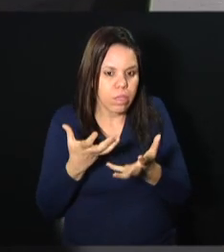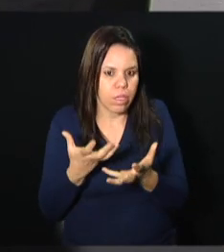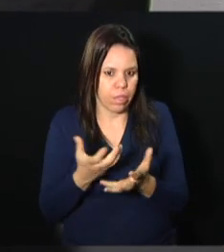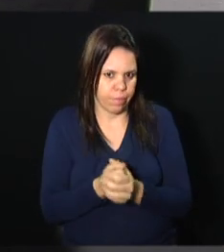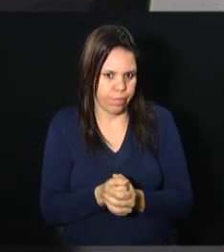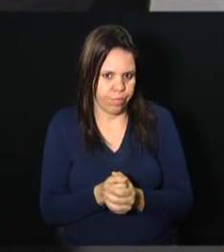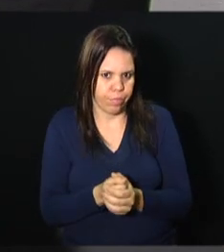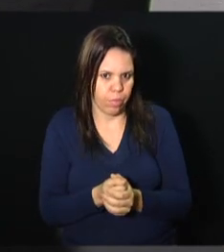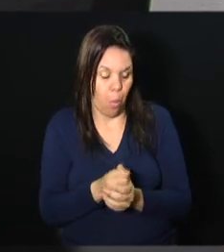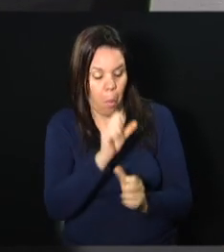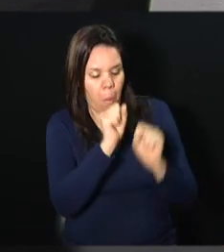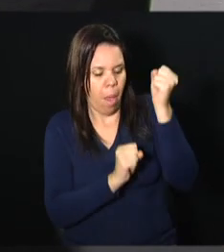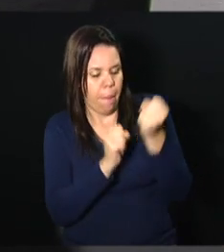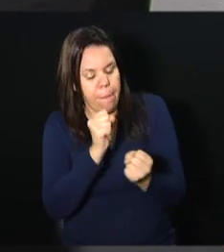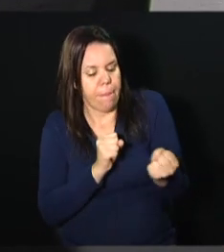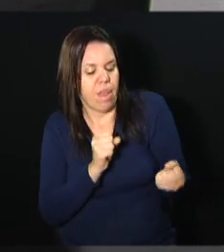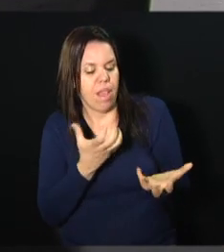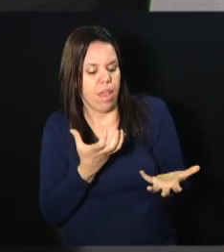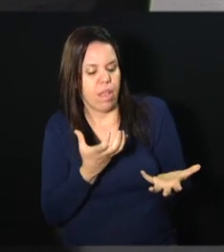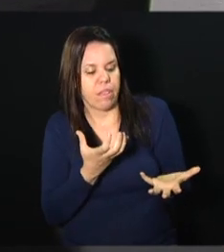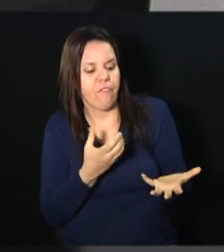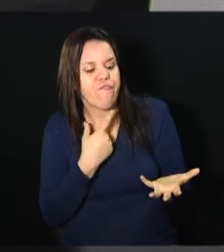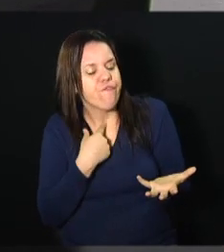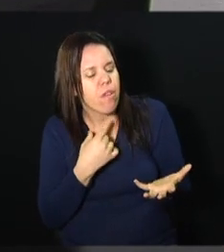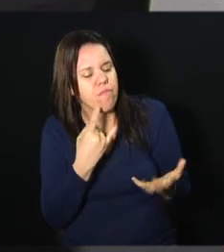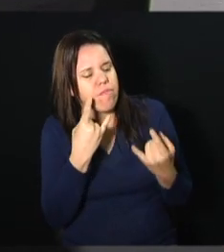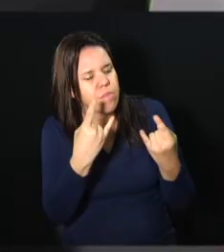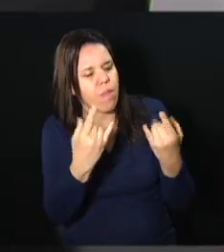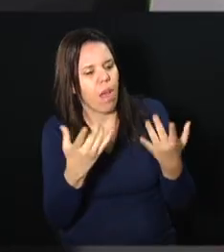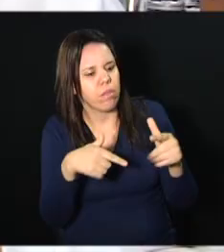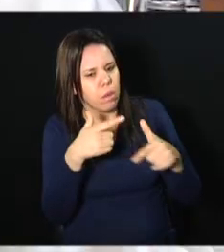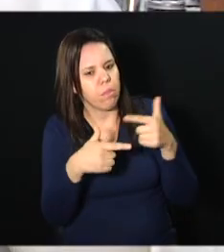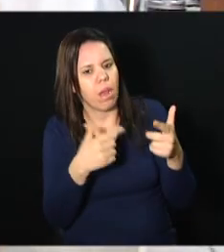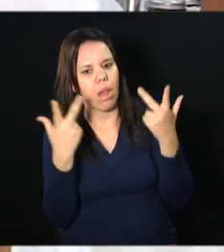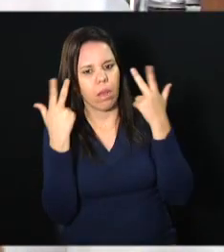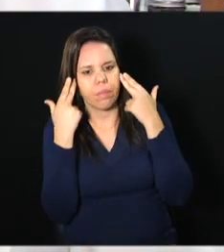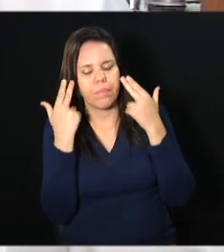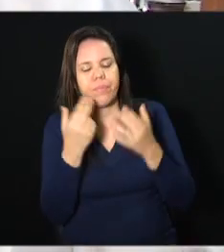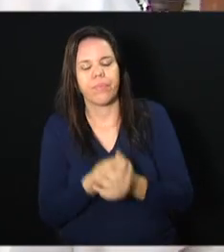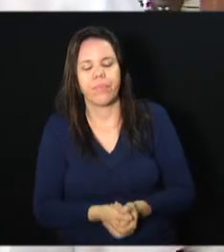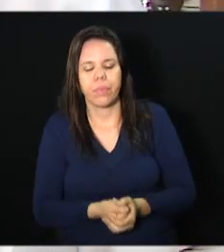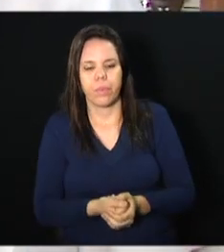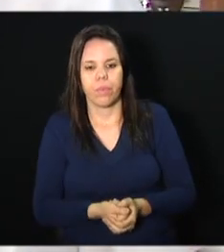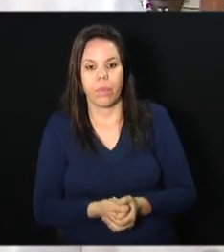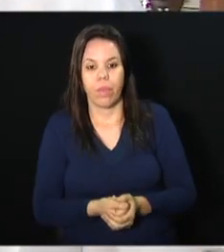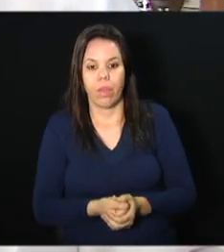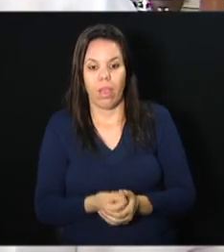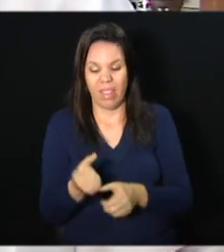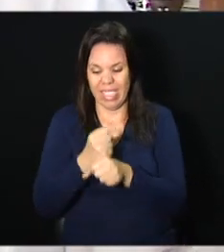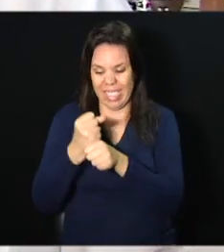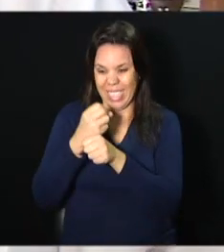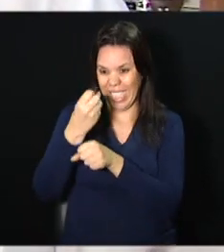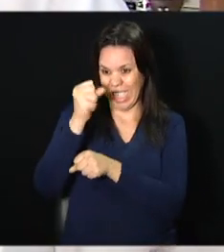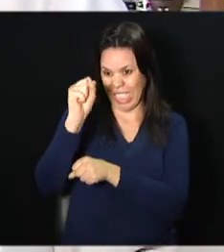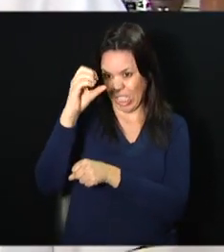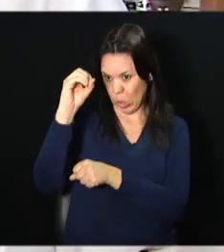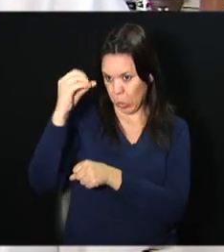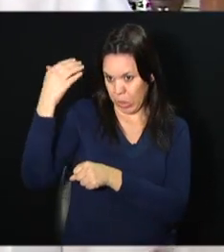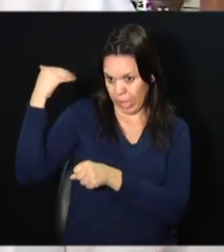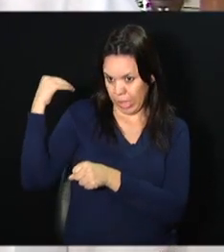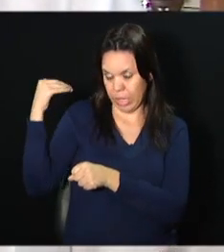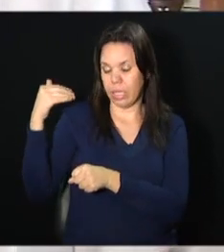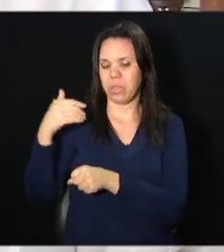Era uma empresa que me atraía pela sua natureza. Nos anos 80, não tinha tantas farmácias de